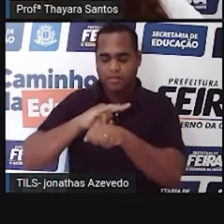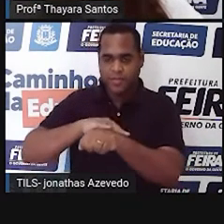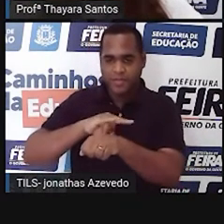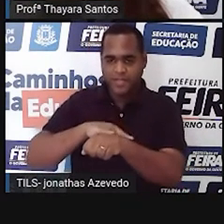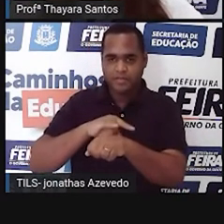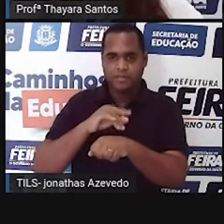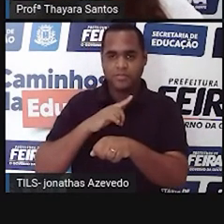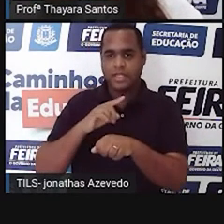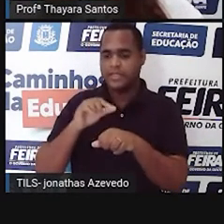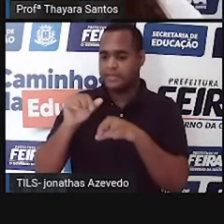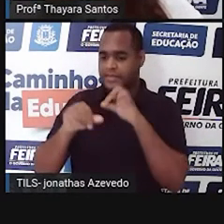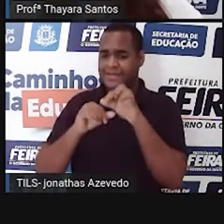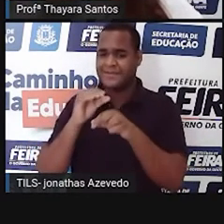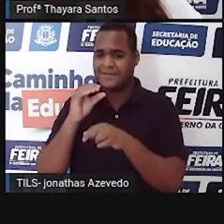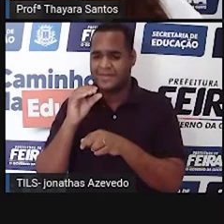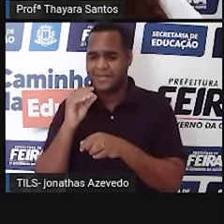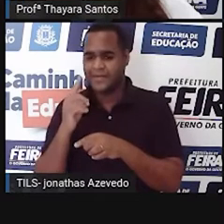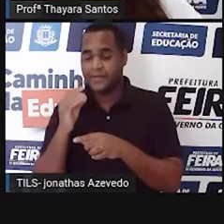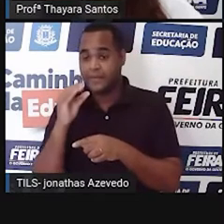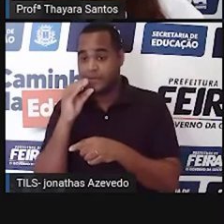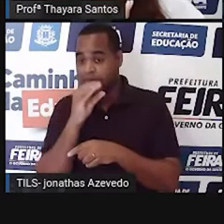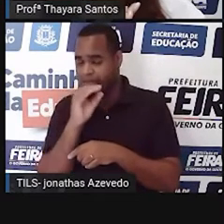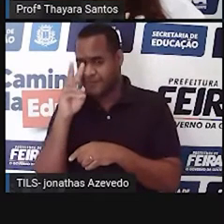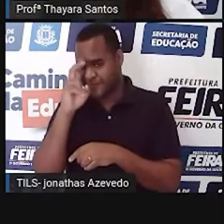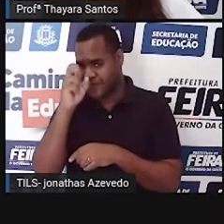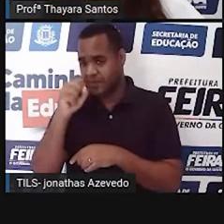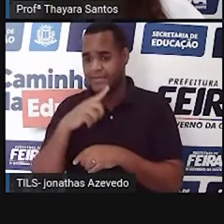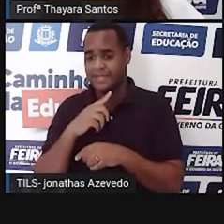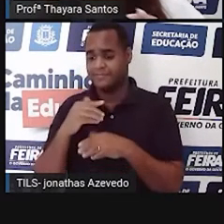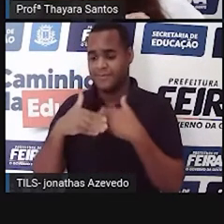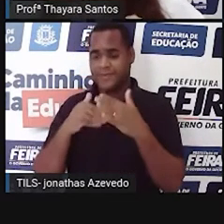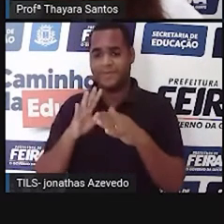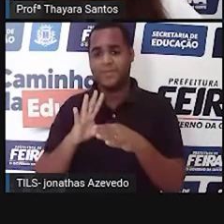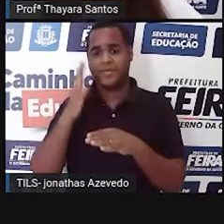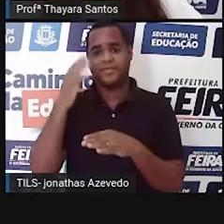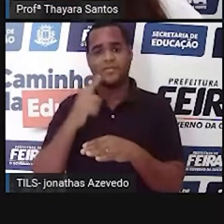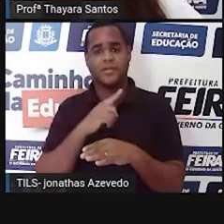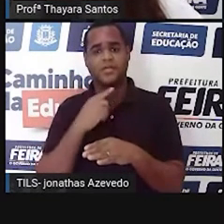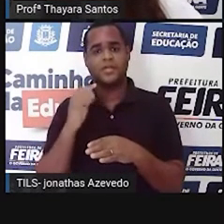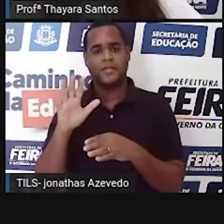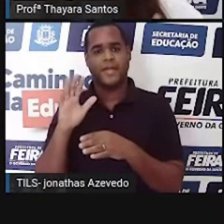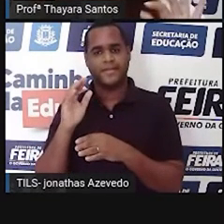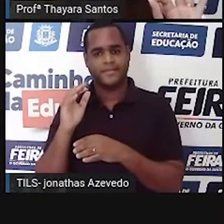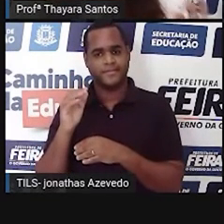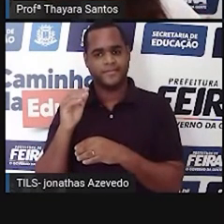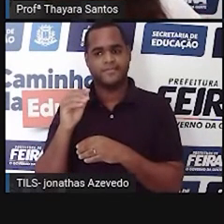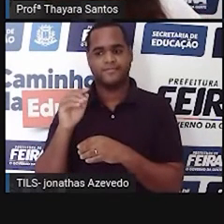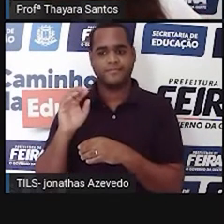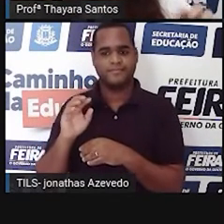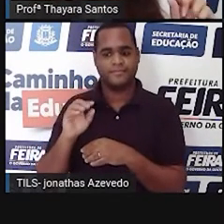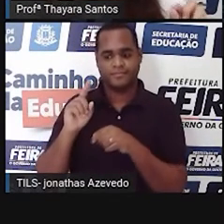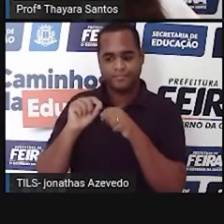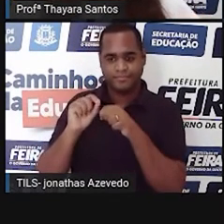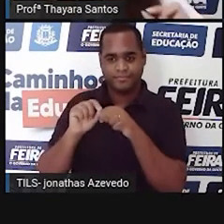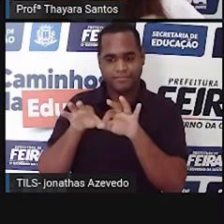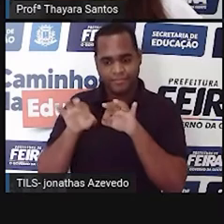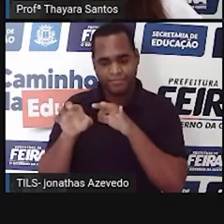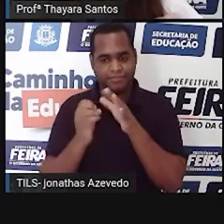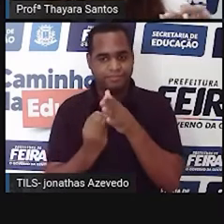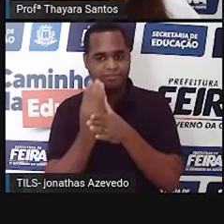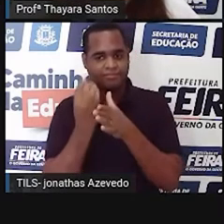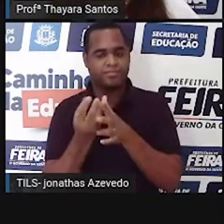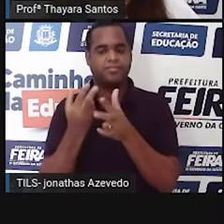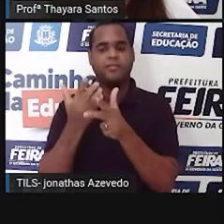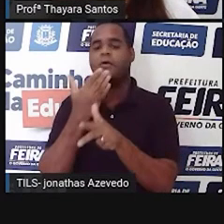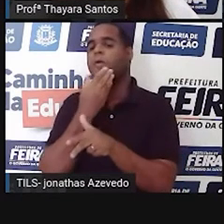essa uretra vai estar muito ácida. O espermatozoide vai passar e ele vai morrer. Só que a natureza é esperta. O que foi que aconteceu nos homens? Eles